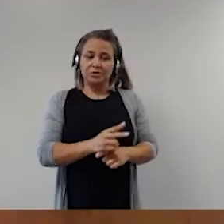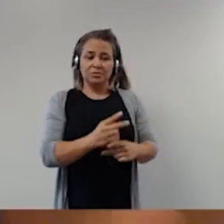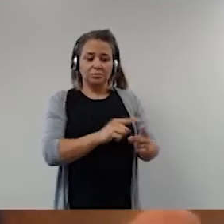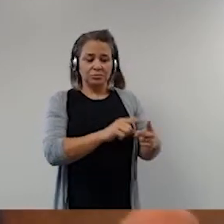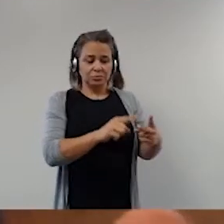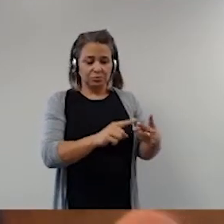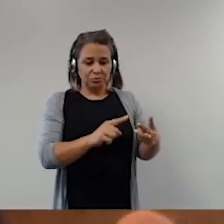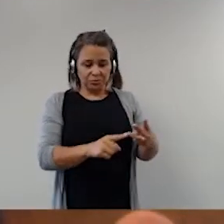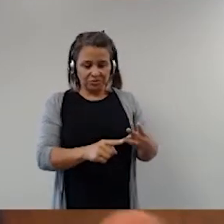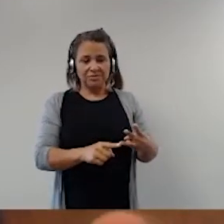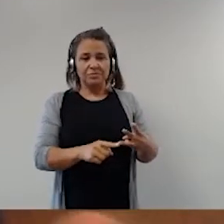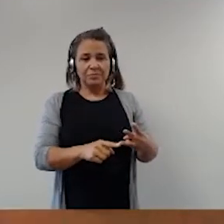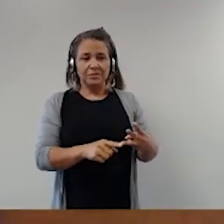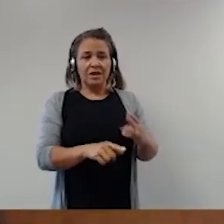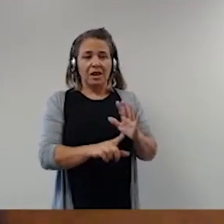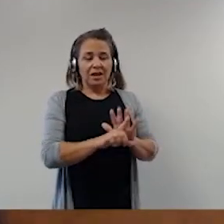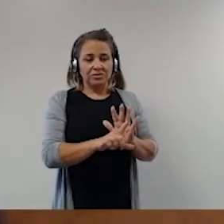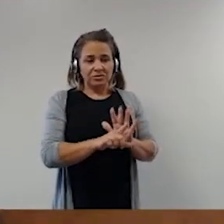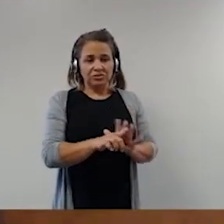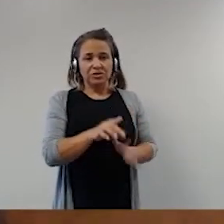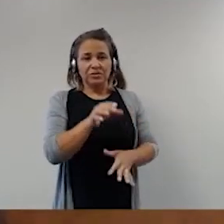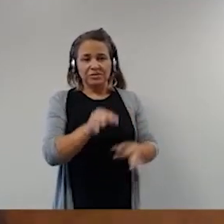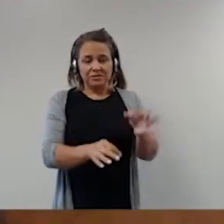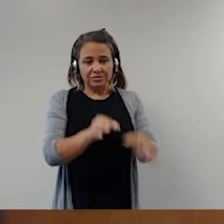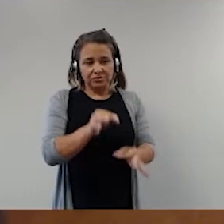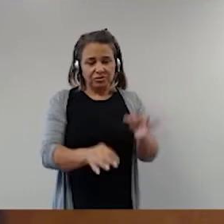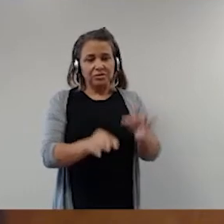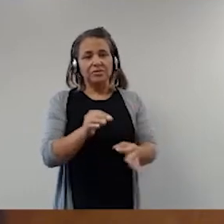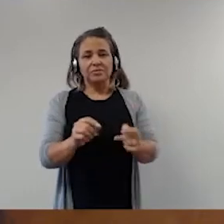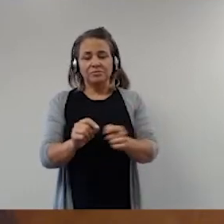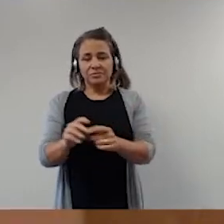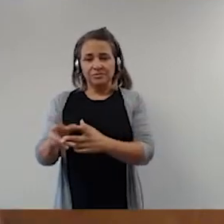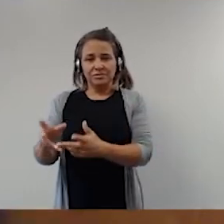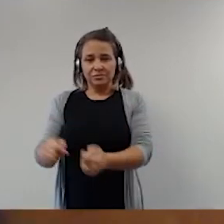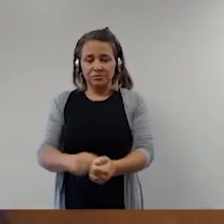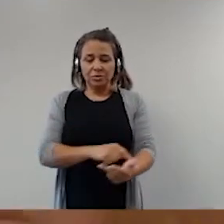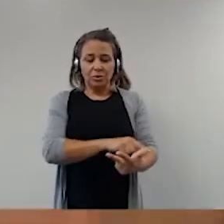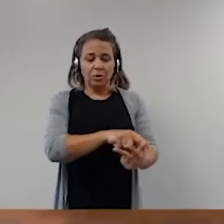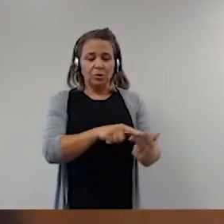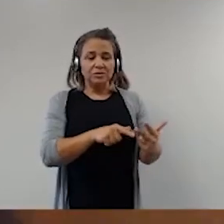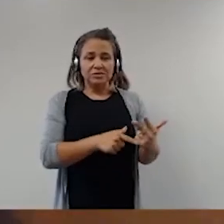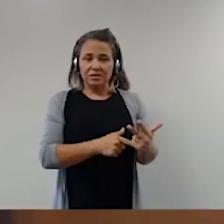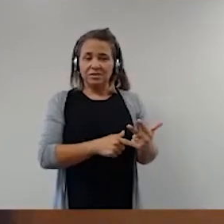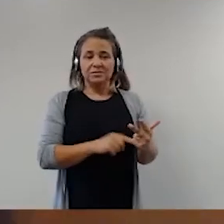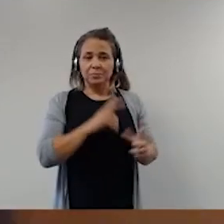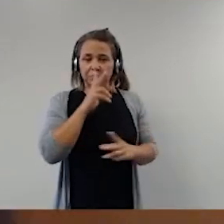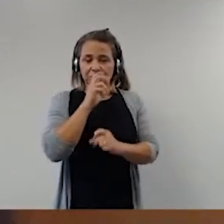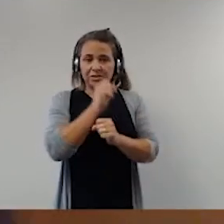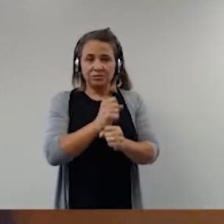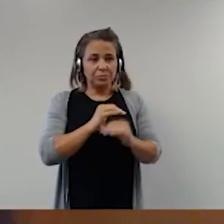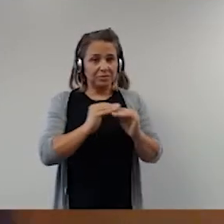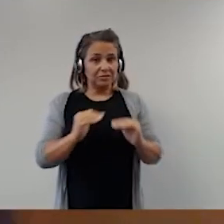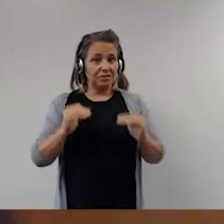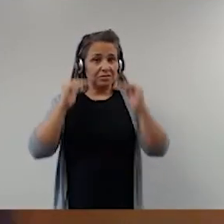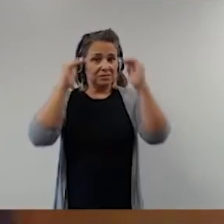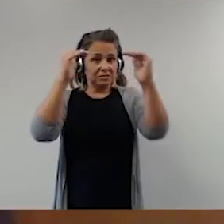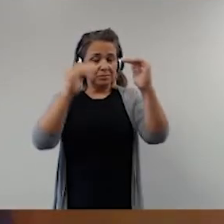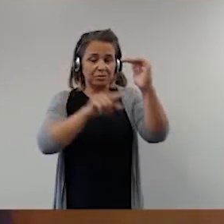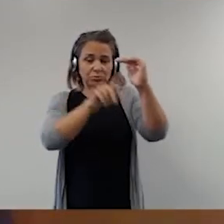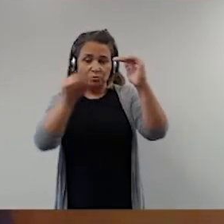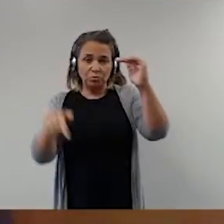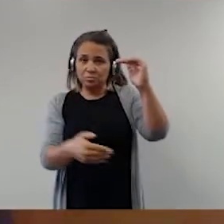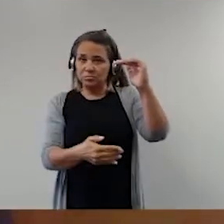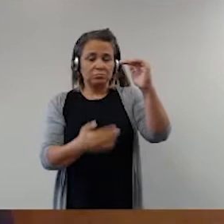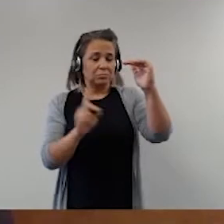estão postos na Constituição e não permitem que nenhum dos três poderes se sobreponha aos demais. Aliás, é um índice